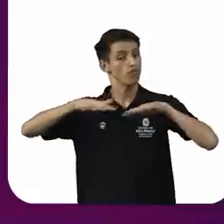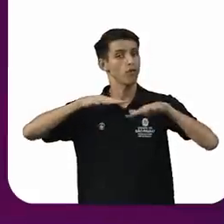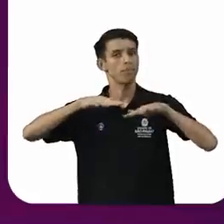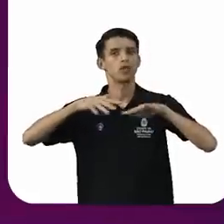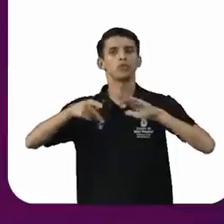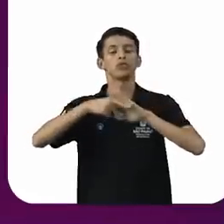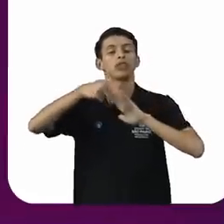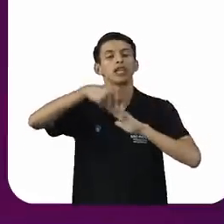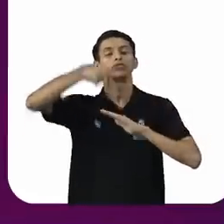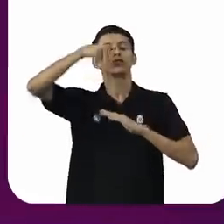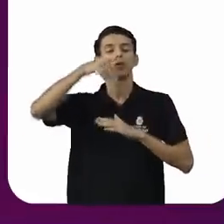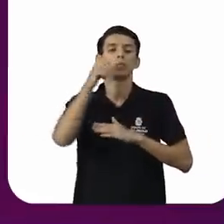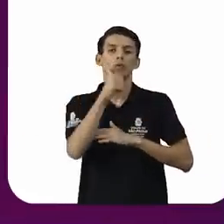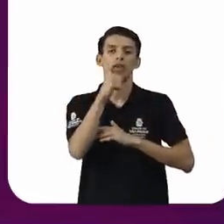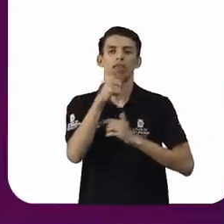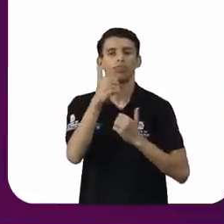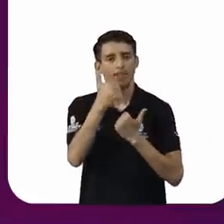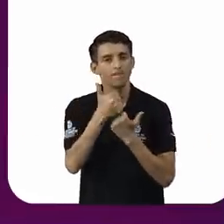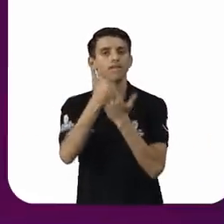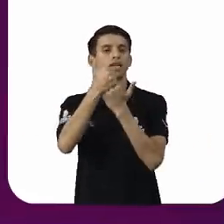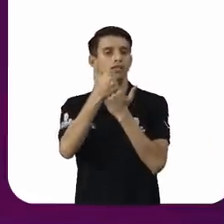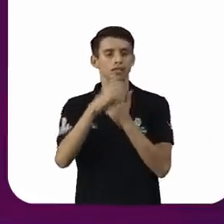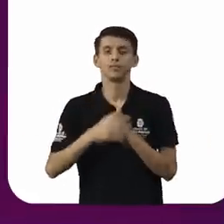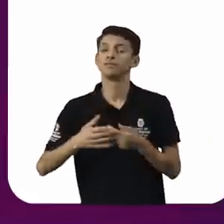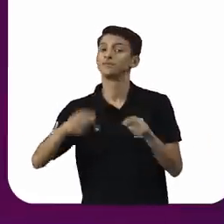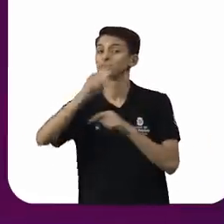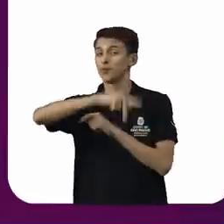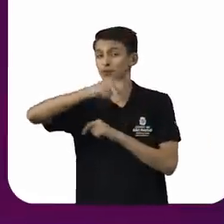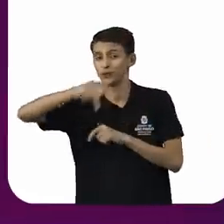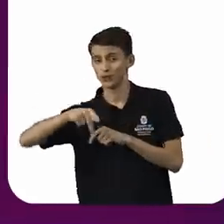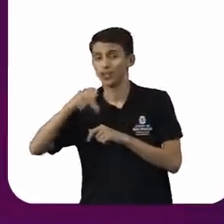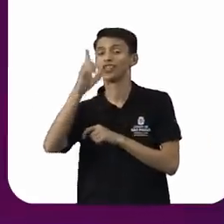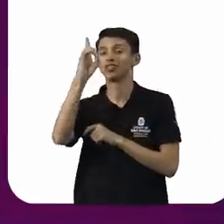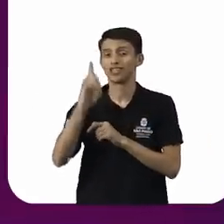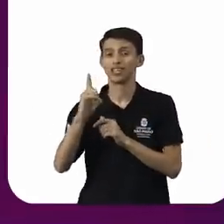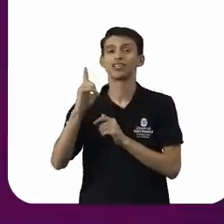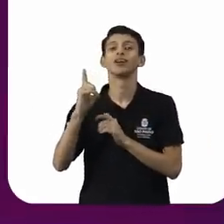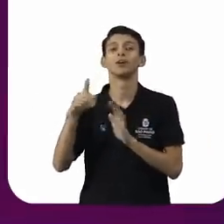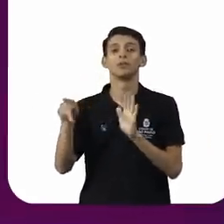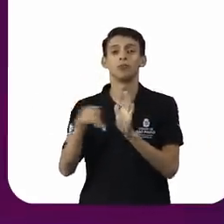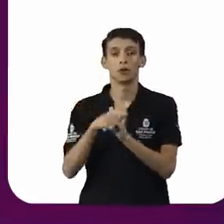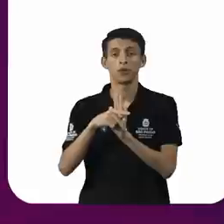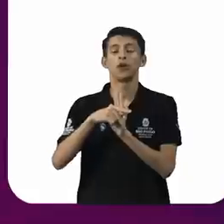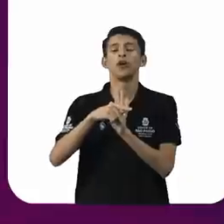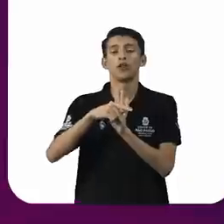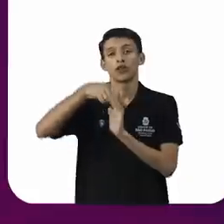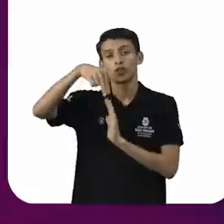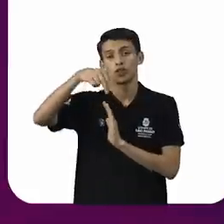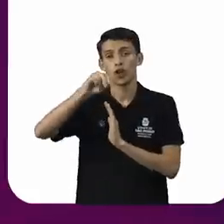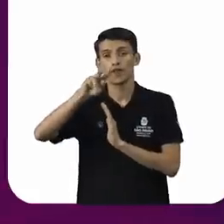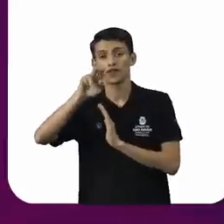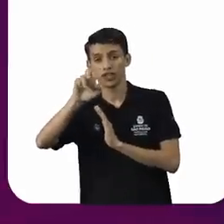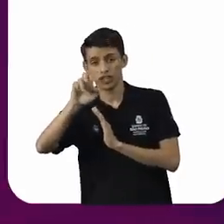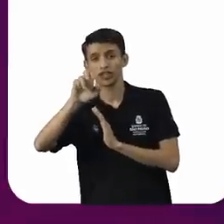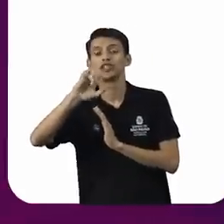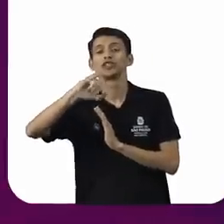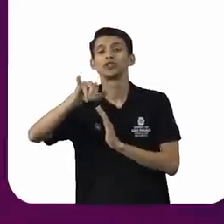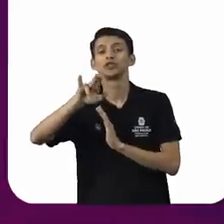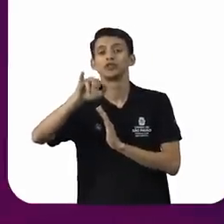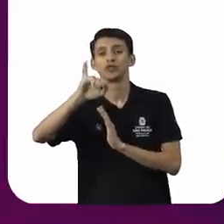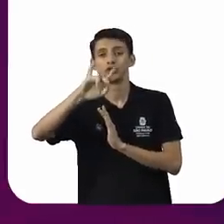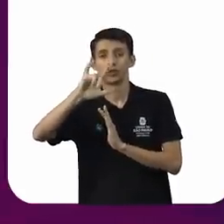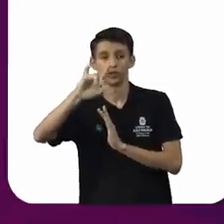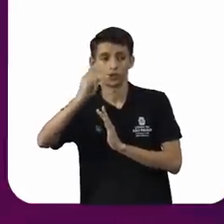Mulheres. Professora de direito constitucional da Universidade 9 de Julho. E também é autora da obra A